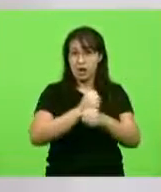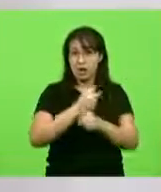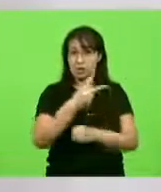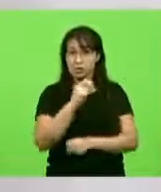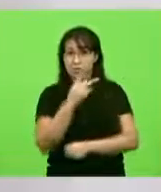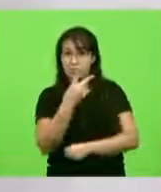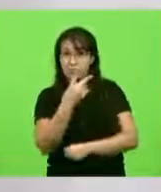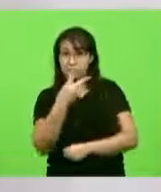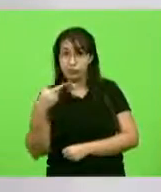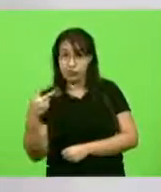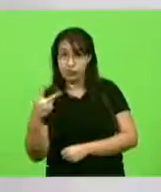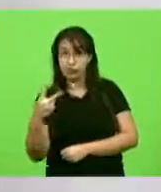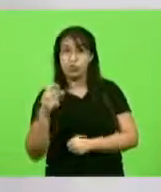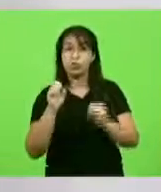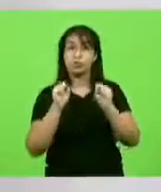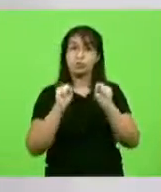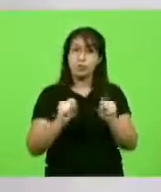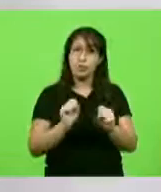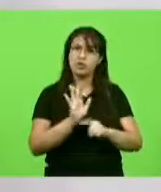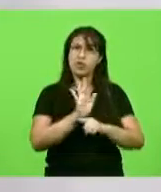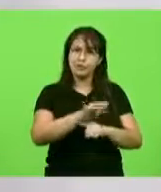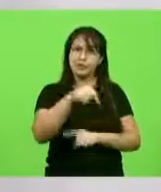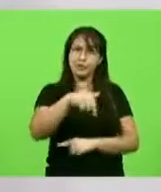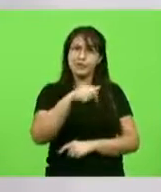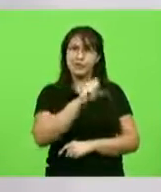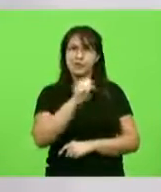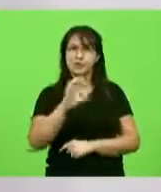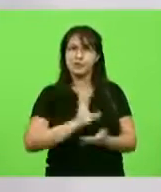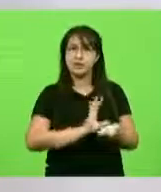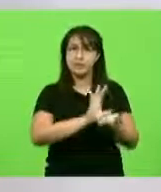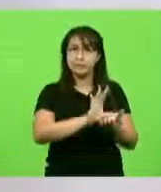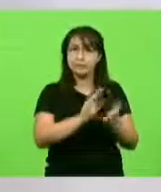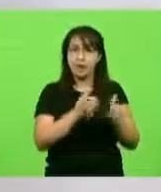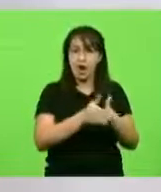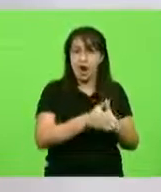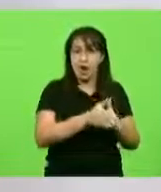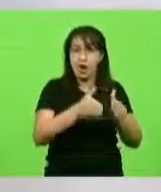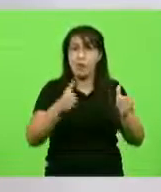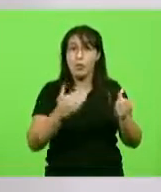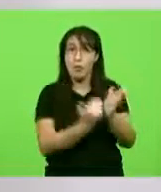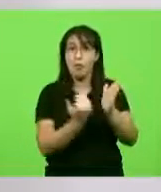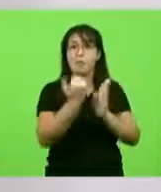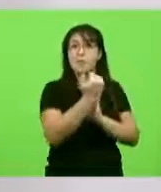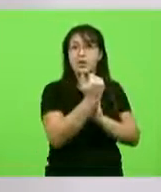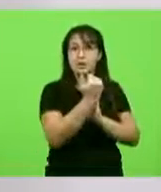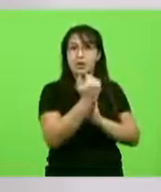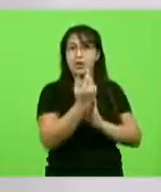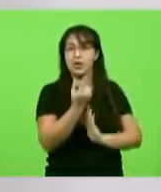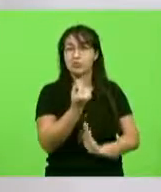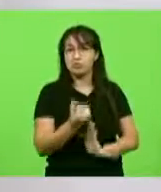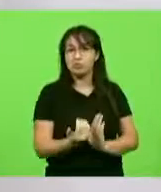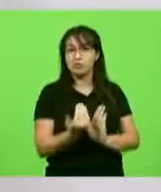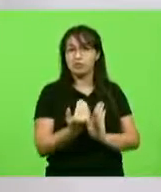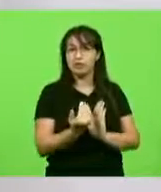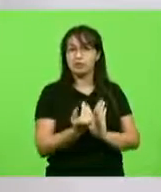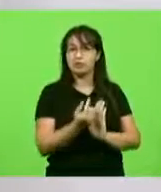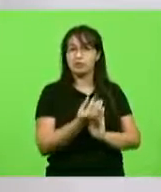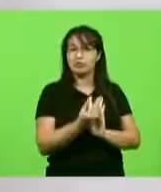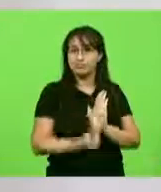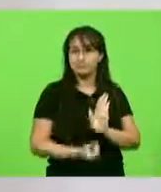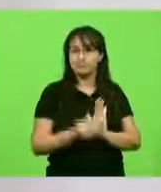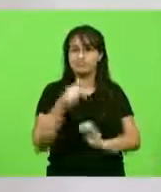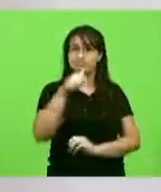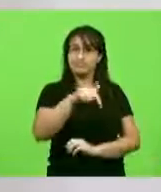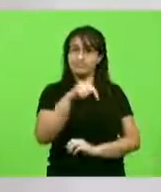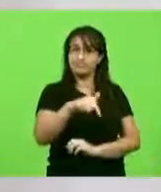praticar um gesto em favor dos catarinenses, aumentando o valor orçamentário para investimento nas nossas